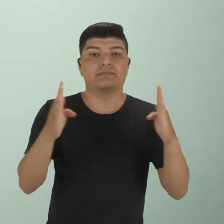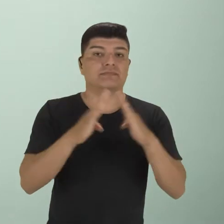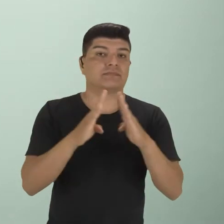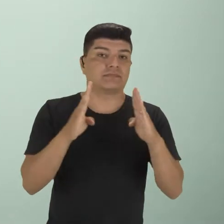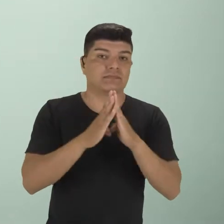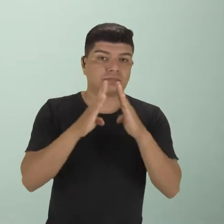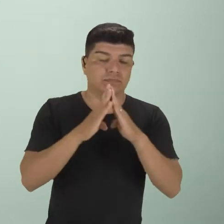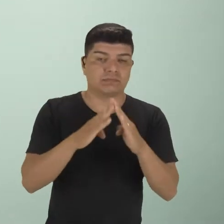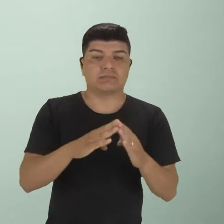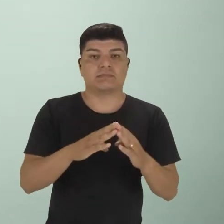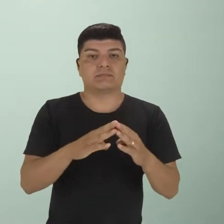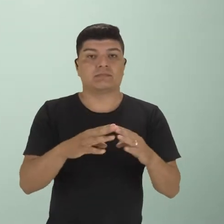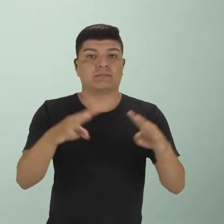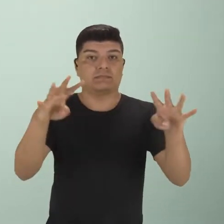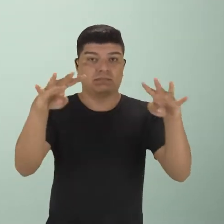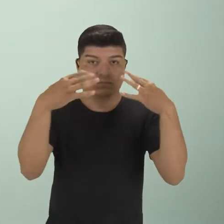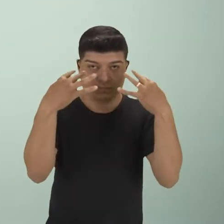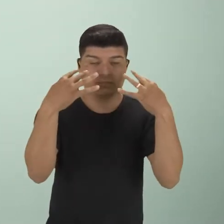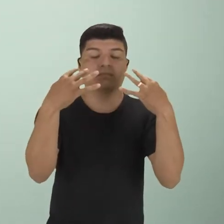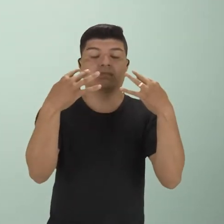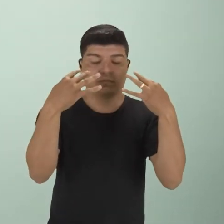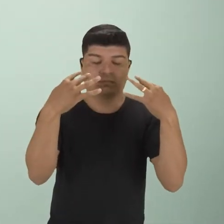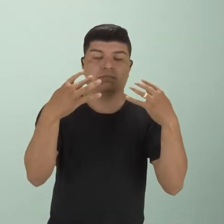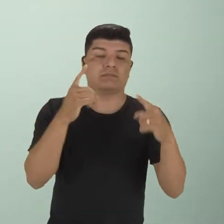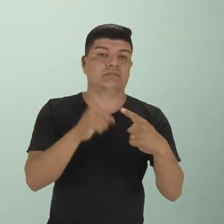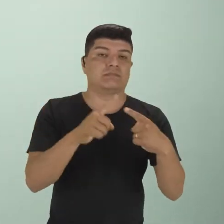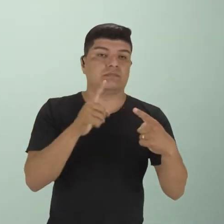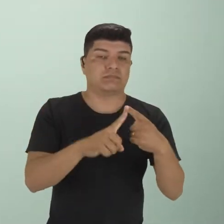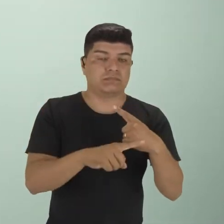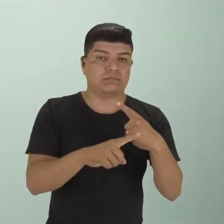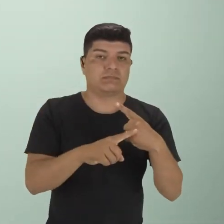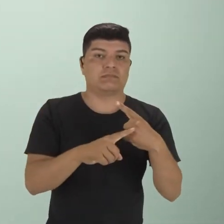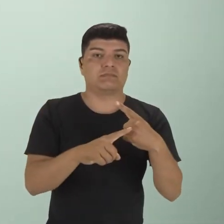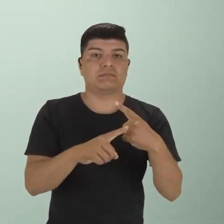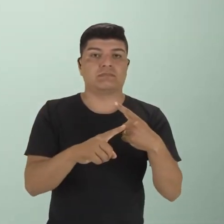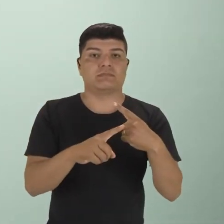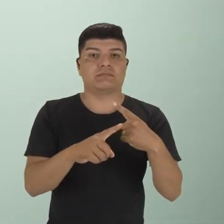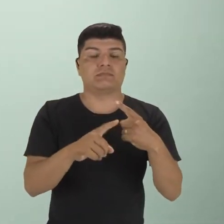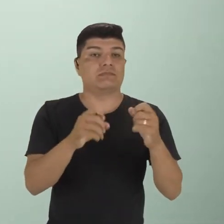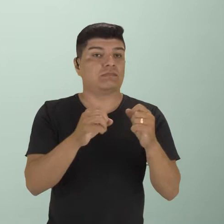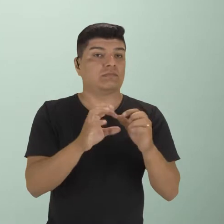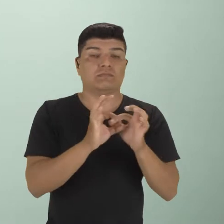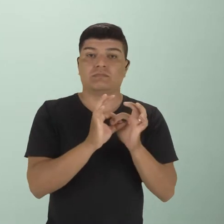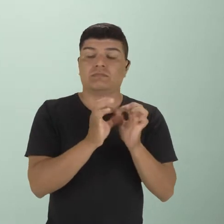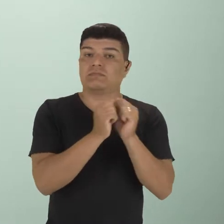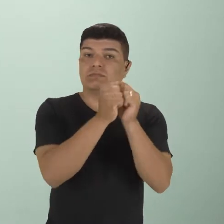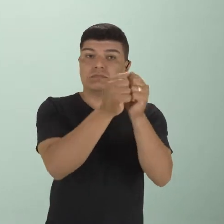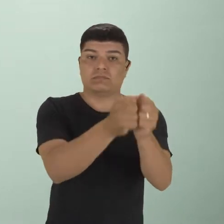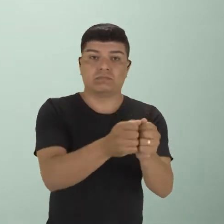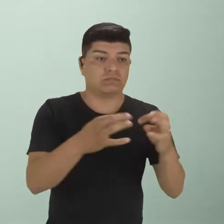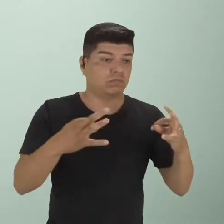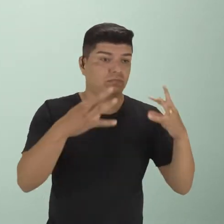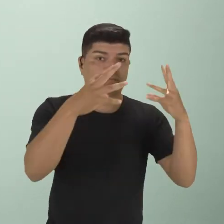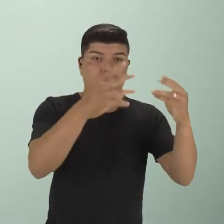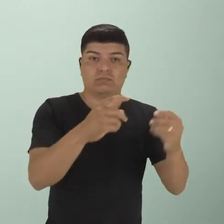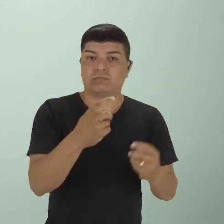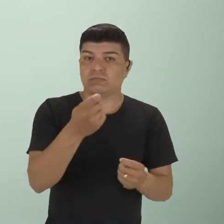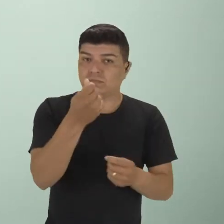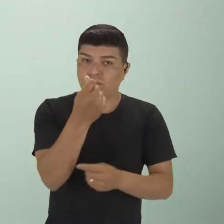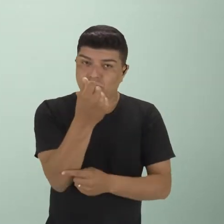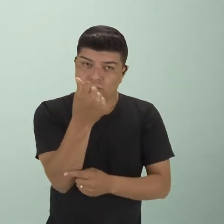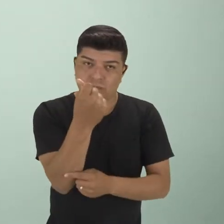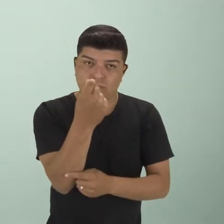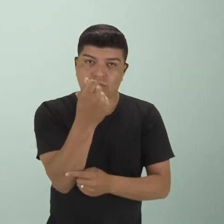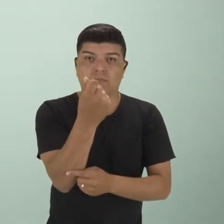aí de casa têm que prestar muita atenção porque ele compõe toda a lógica econômica,